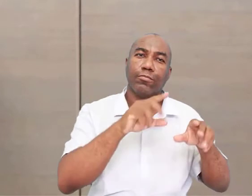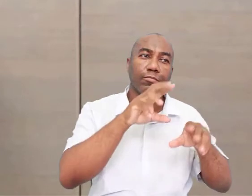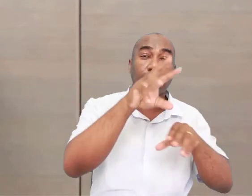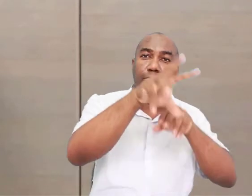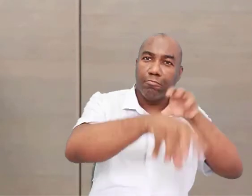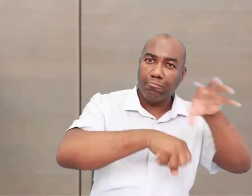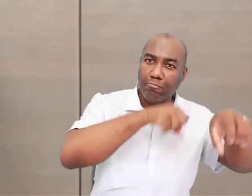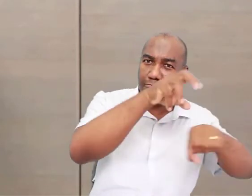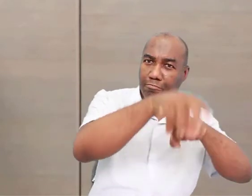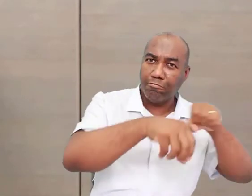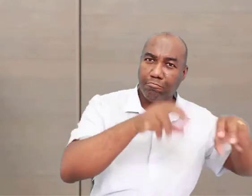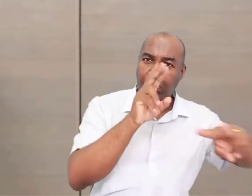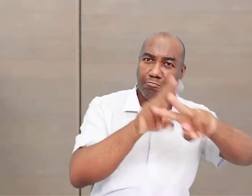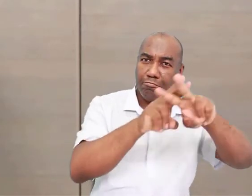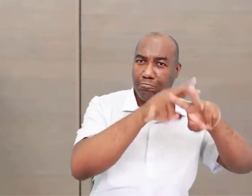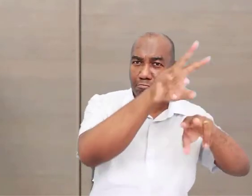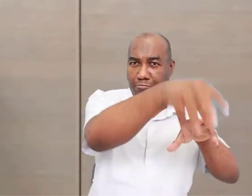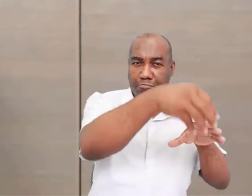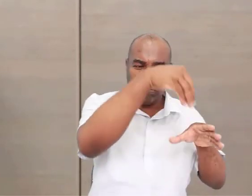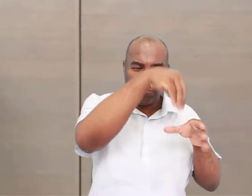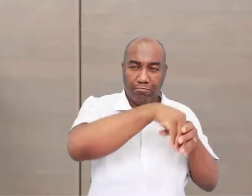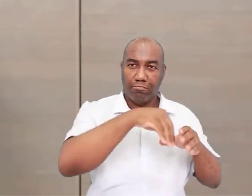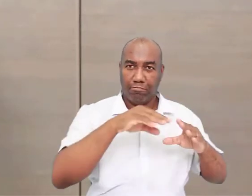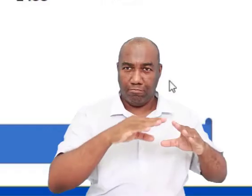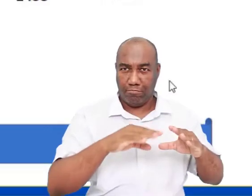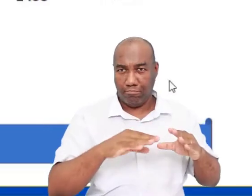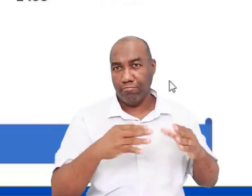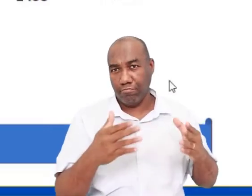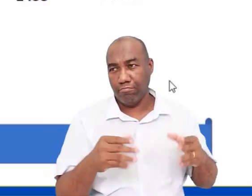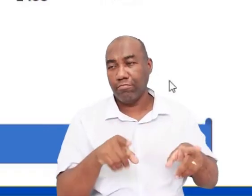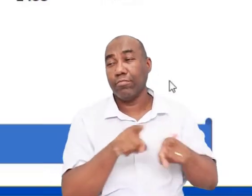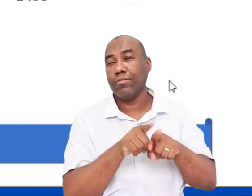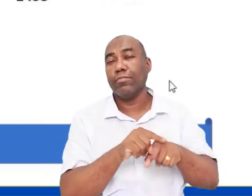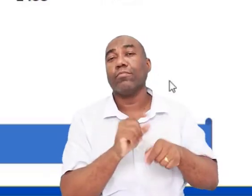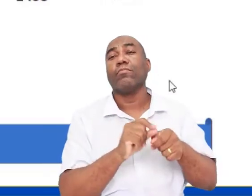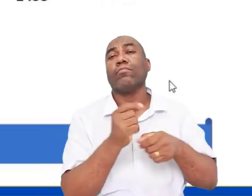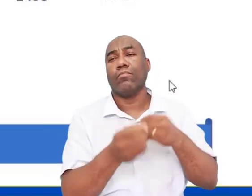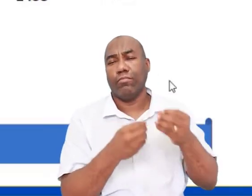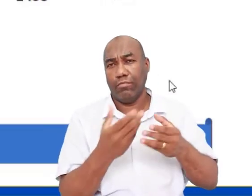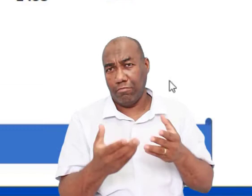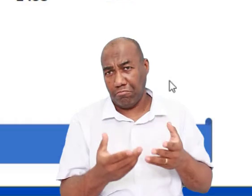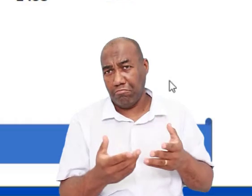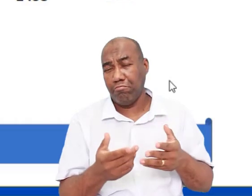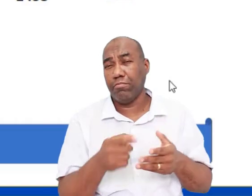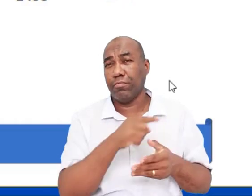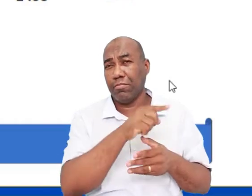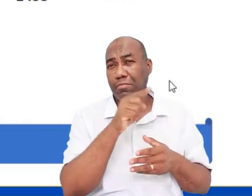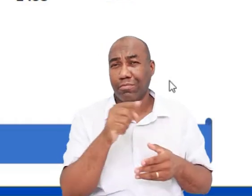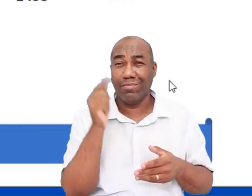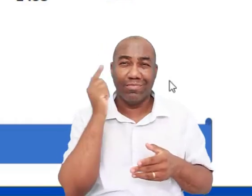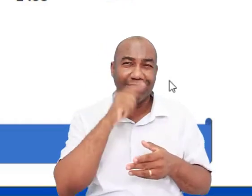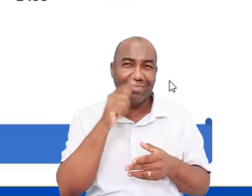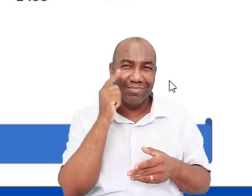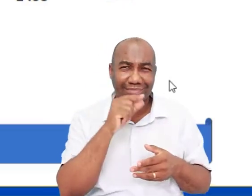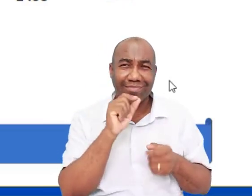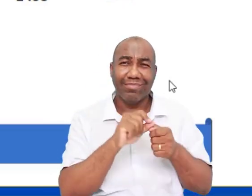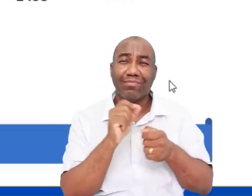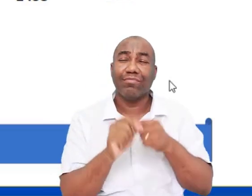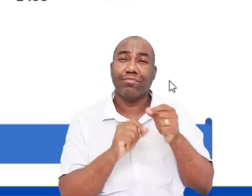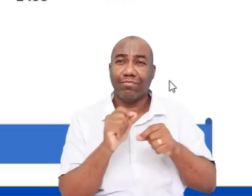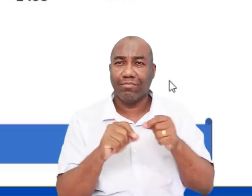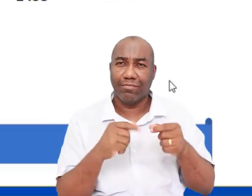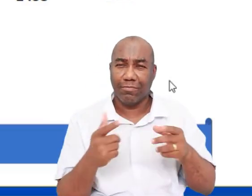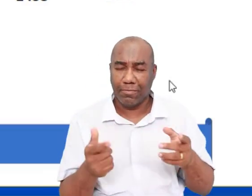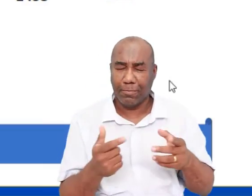dos animais. E é nesse período também que começa a nascer, nessa fase que eles começam